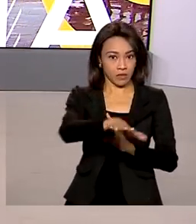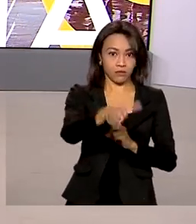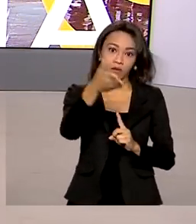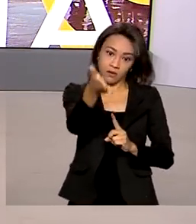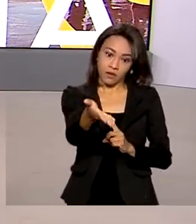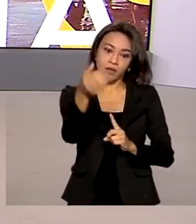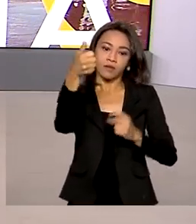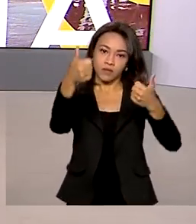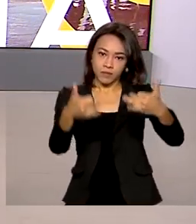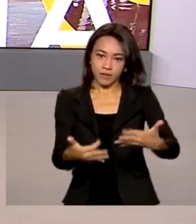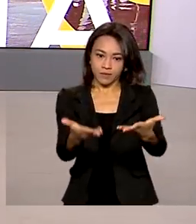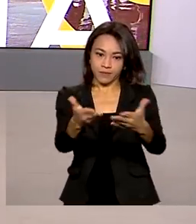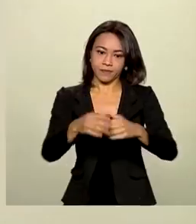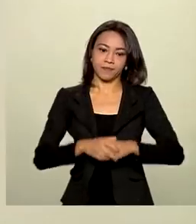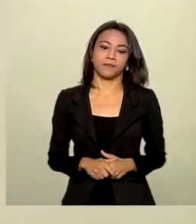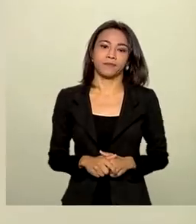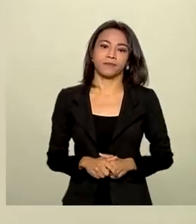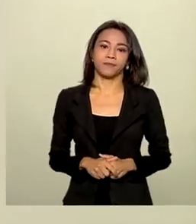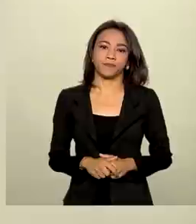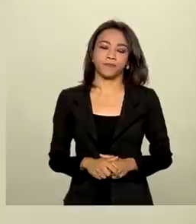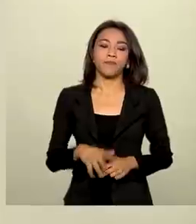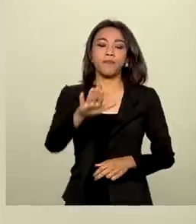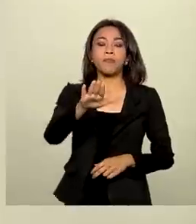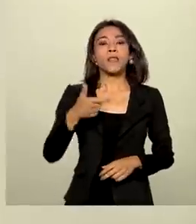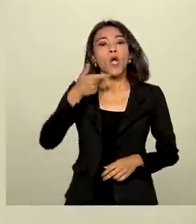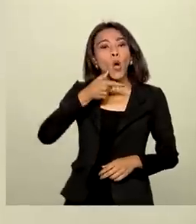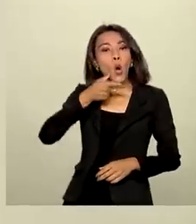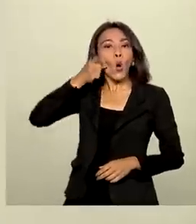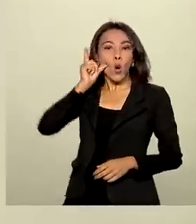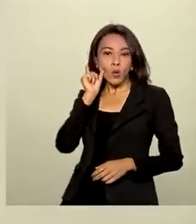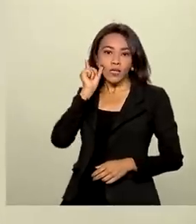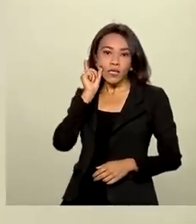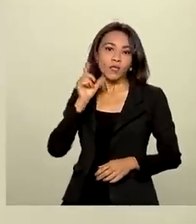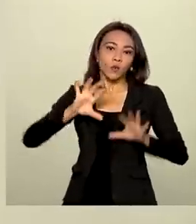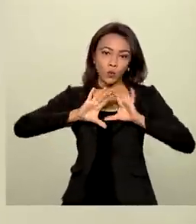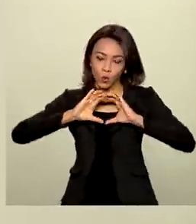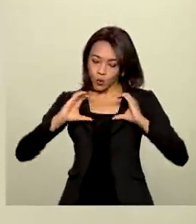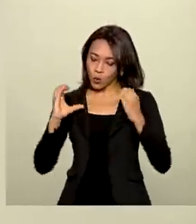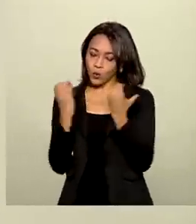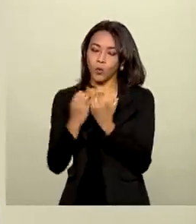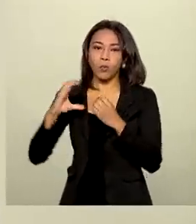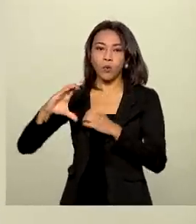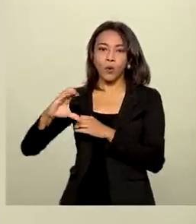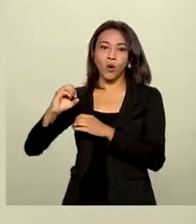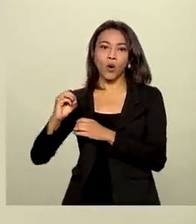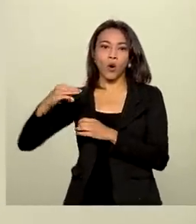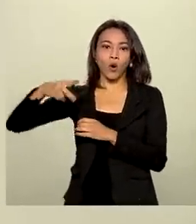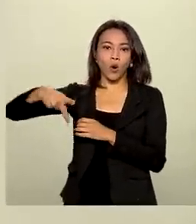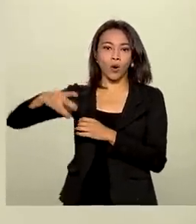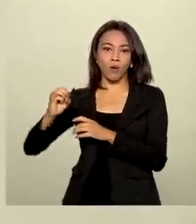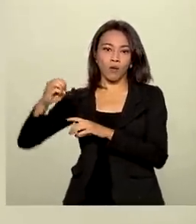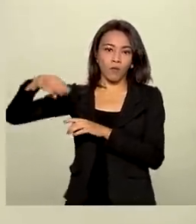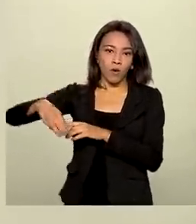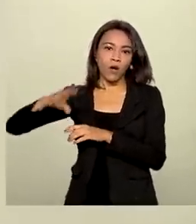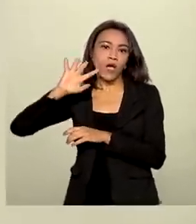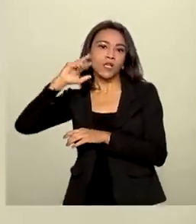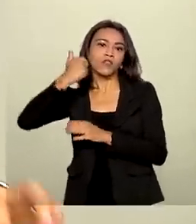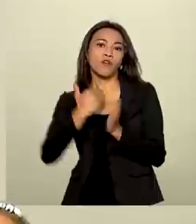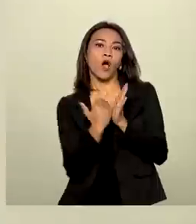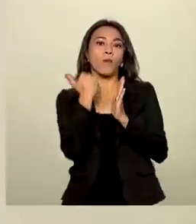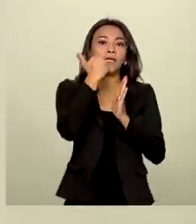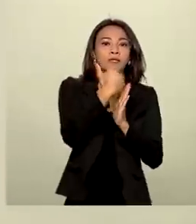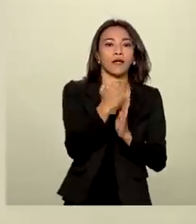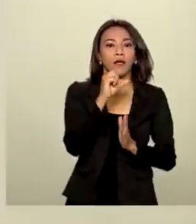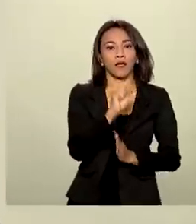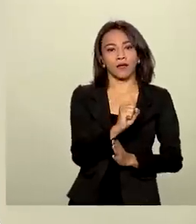Brasil, Ricardo Caldas. Ontem, o COPOM, que é o Comitê de Política Monetária, decidiu aumentar a taxa Selic em um ponto,